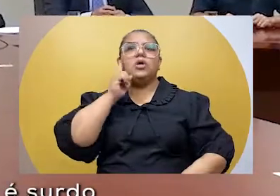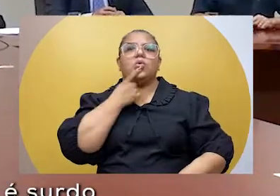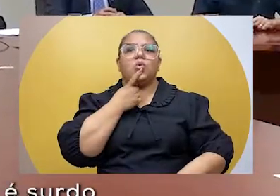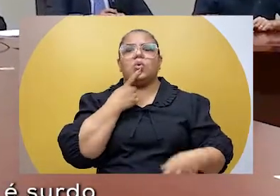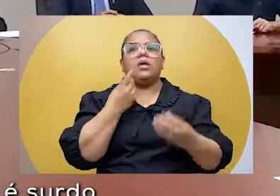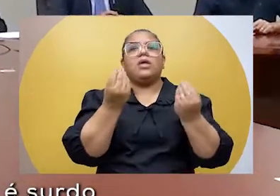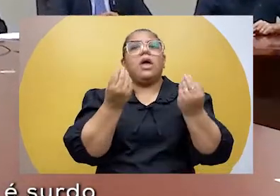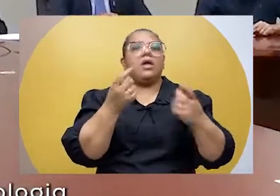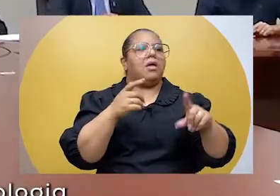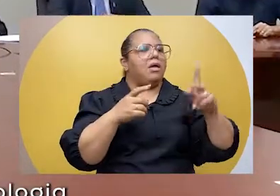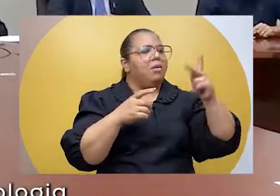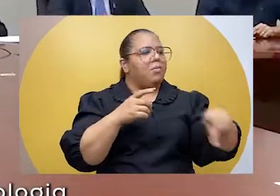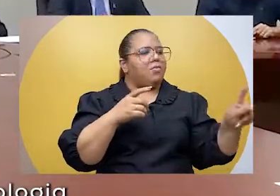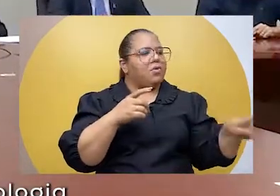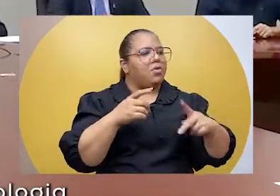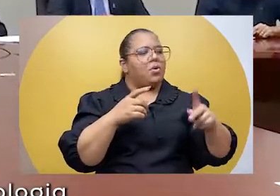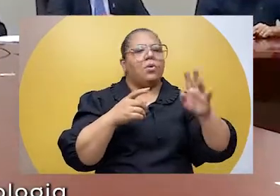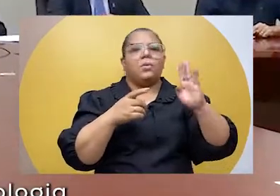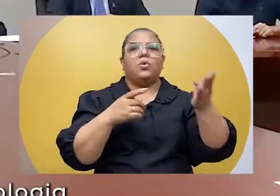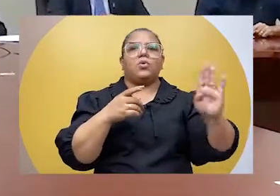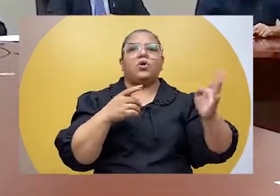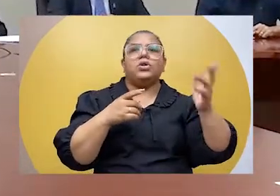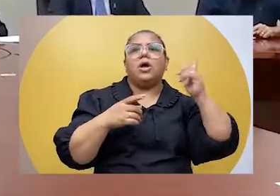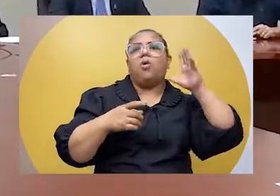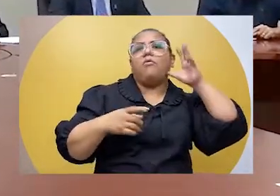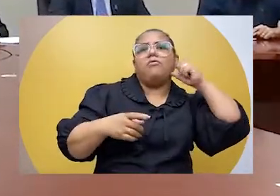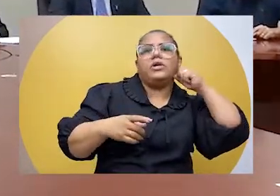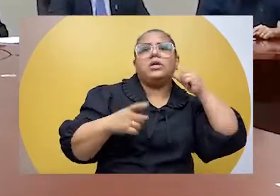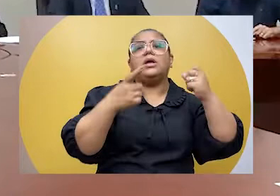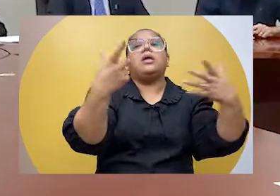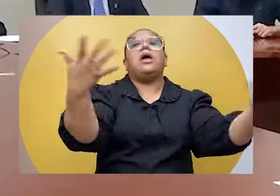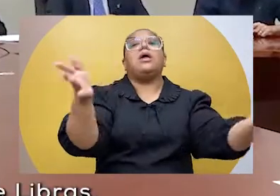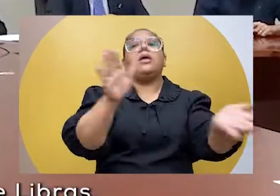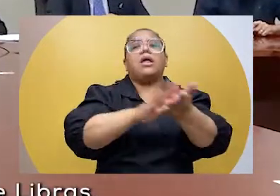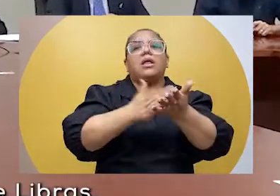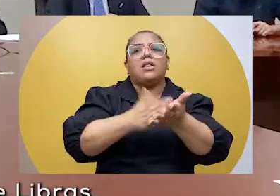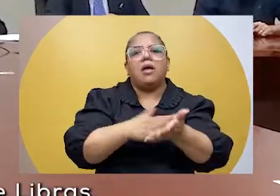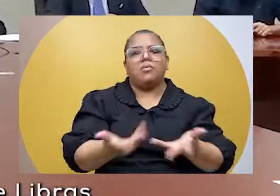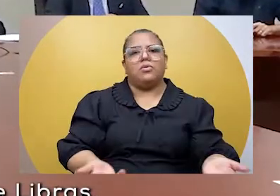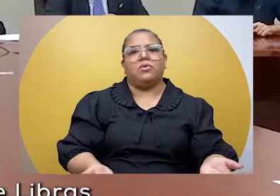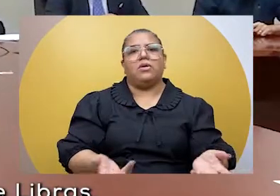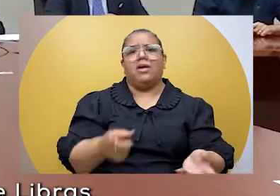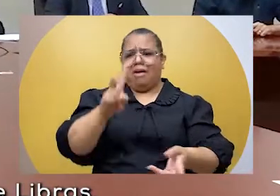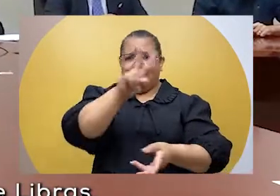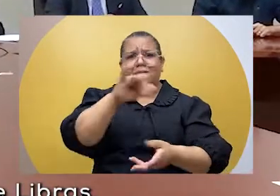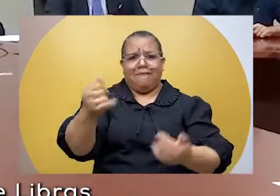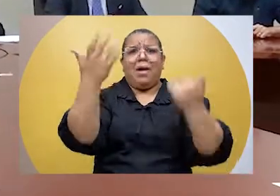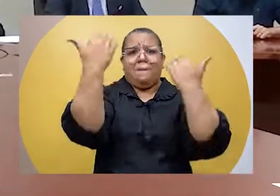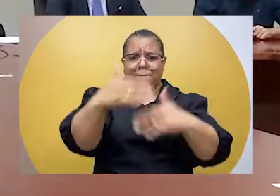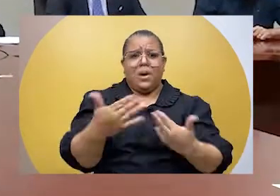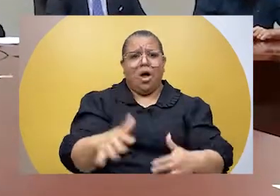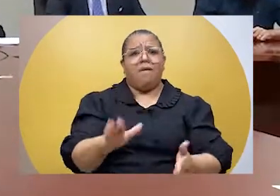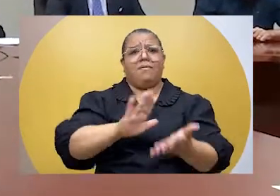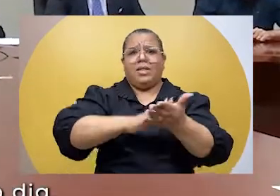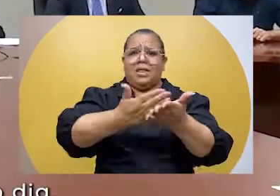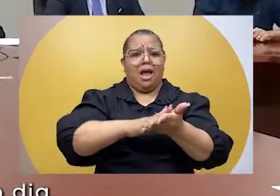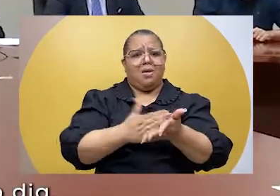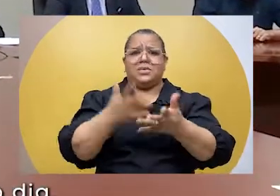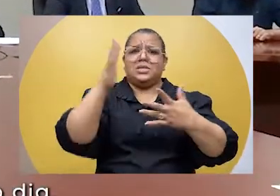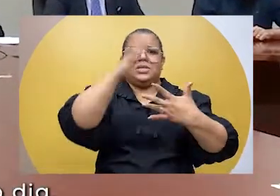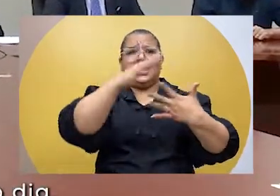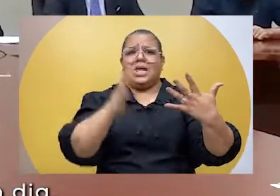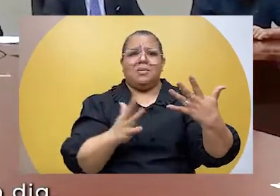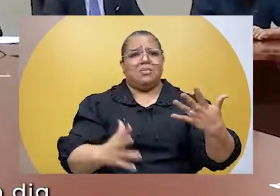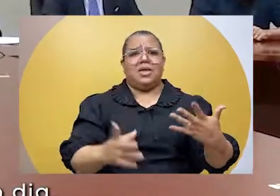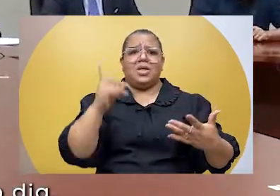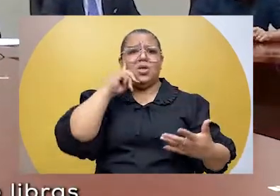professor de biologia que é surdo concorrer com um professor de biologia que não é surdo, porque ele precisa de intérprete de libra. Só que vai ter prova para intérprete